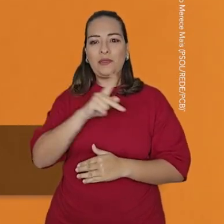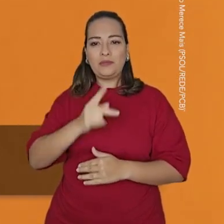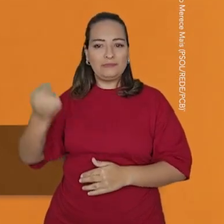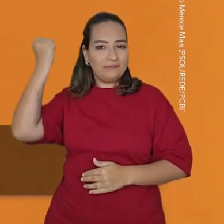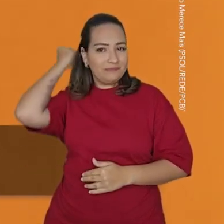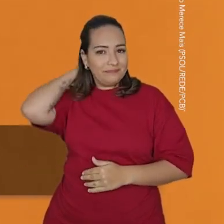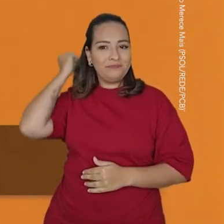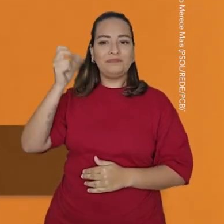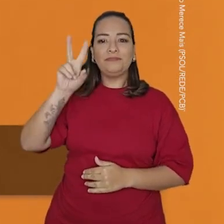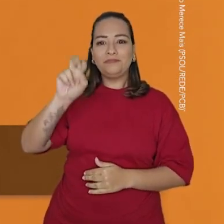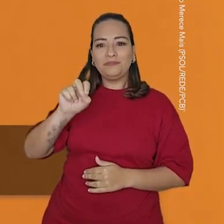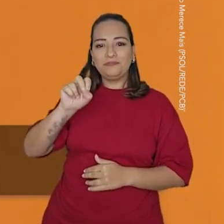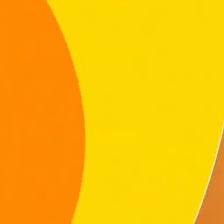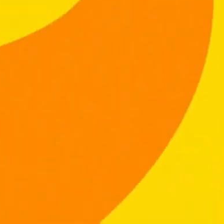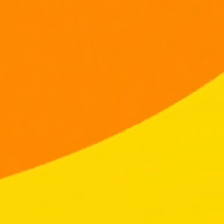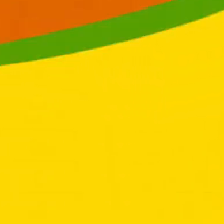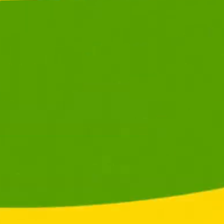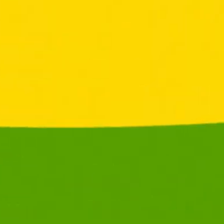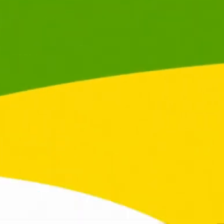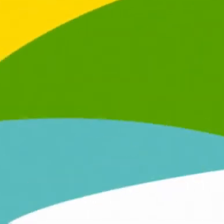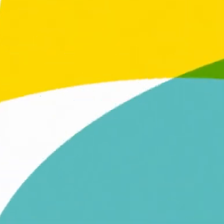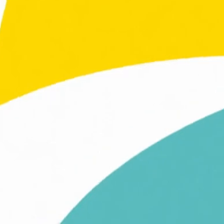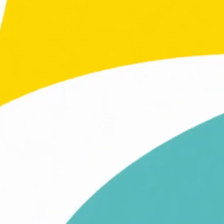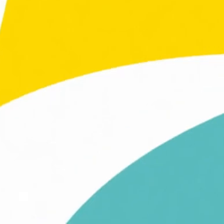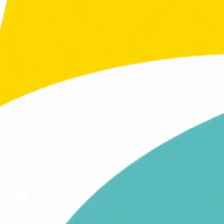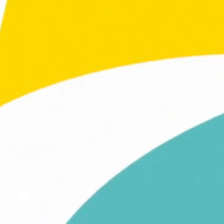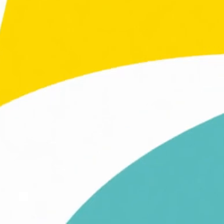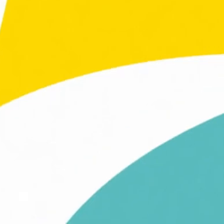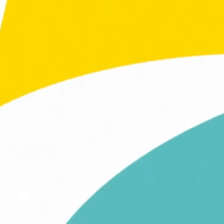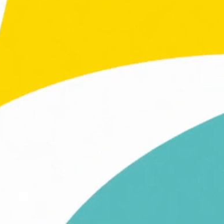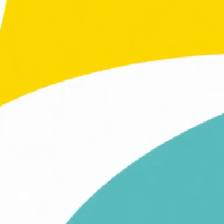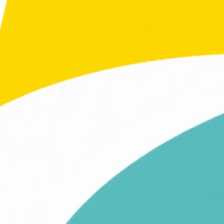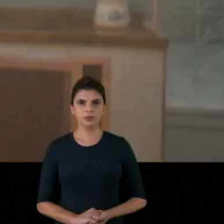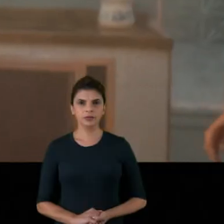professor. Tarcísio Mota, 50. Meu voto é 50.